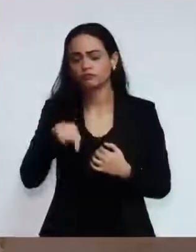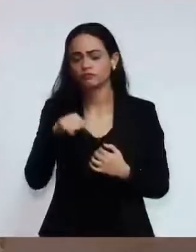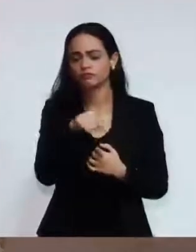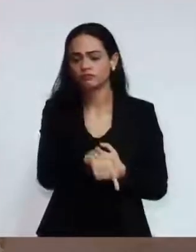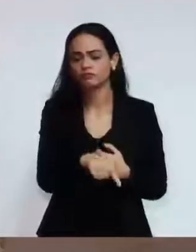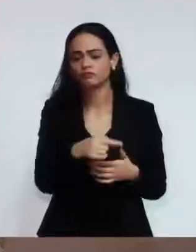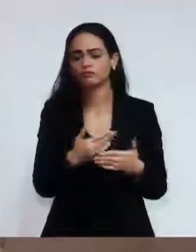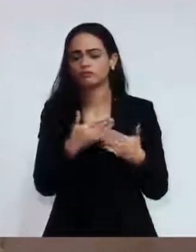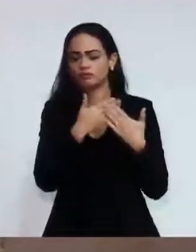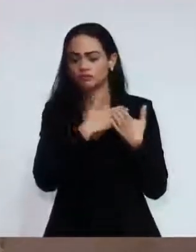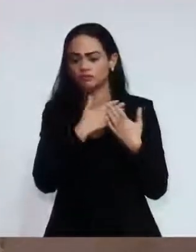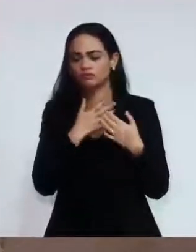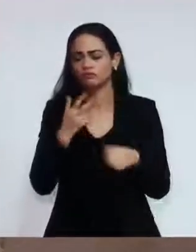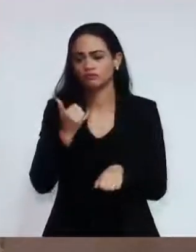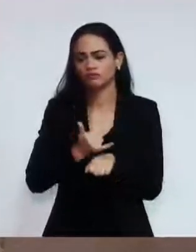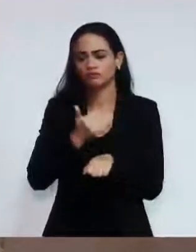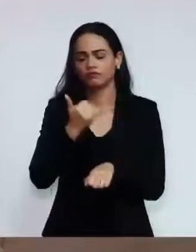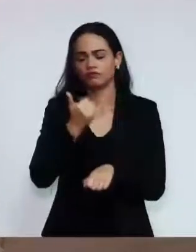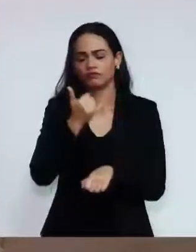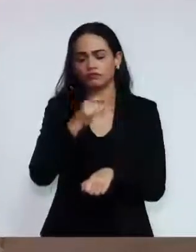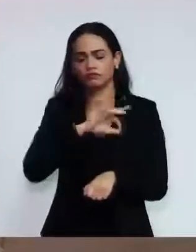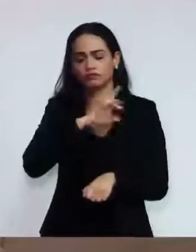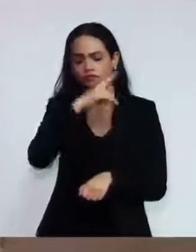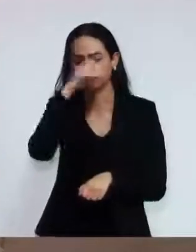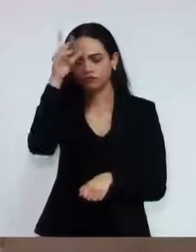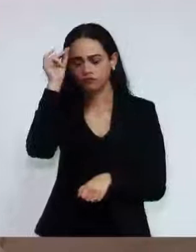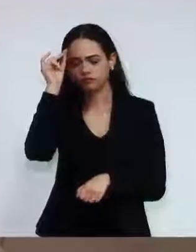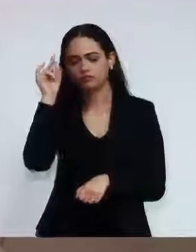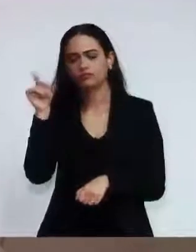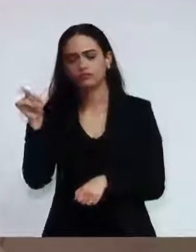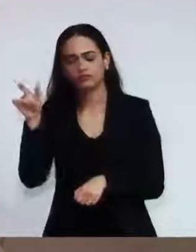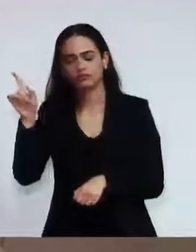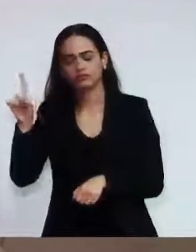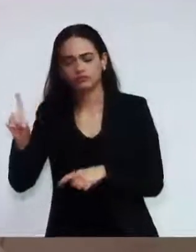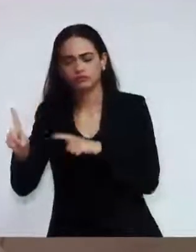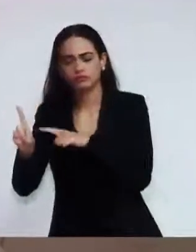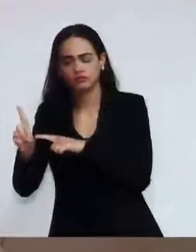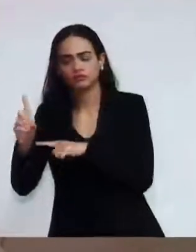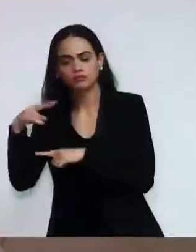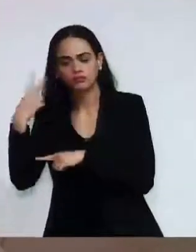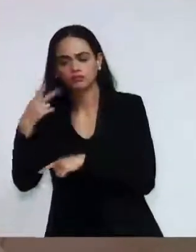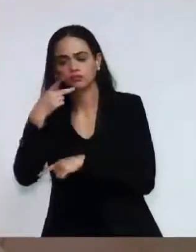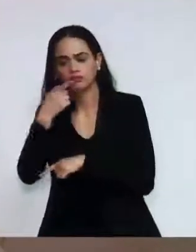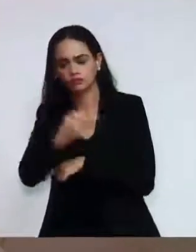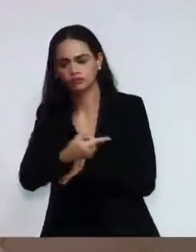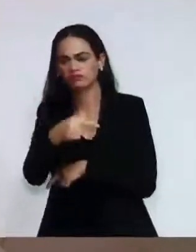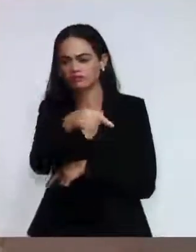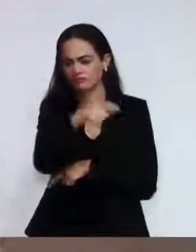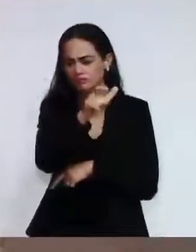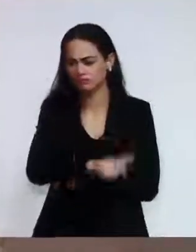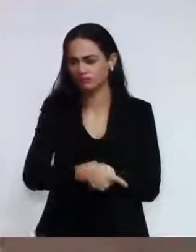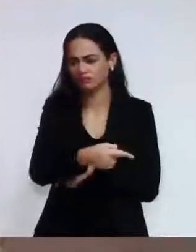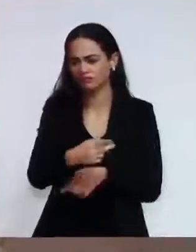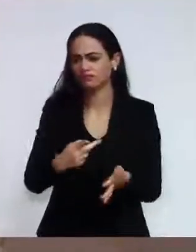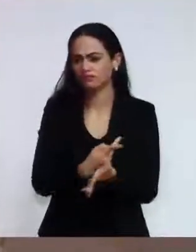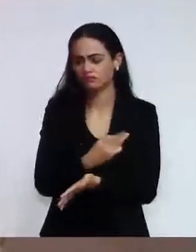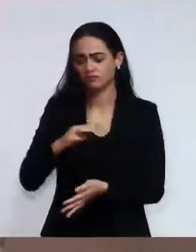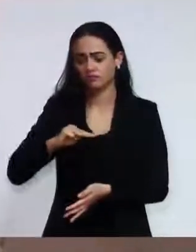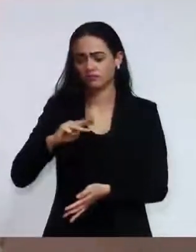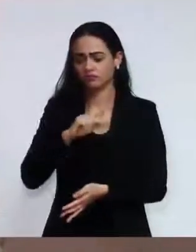Pode ter errado, como o senhor falou? O senhor denunciou? Vai ser fiscalizado. O Ministério Público está aí para apurar.